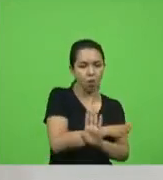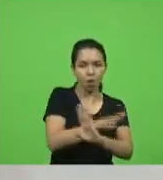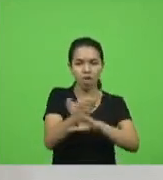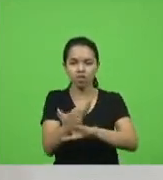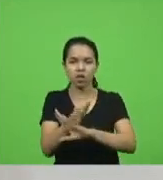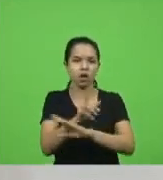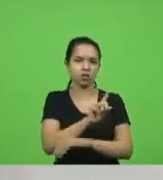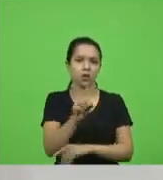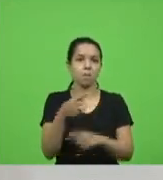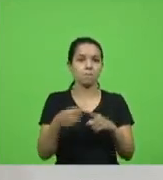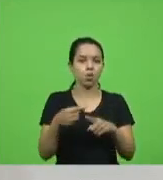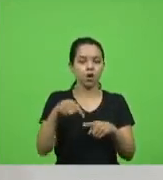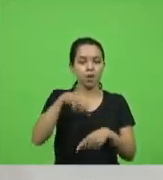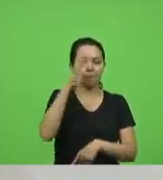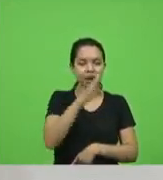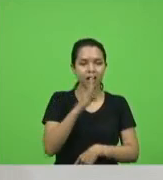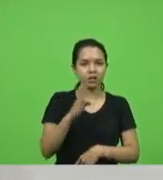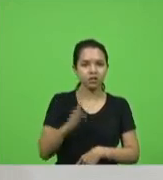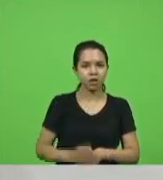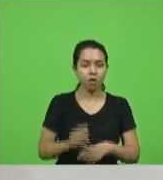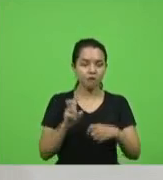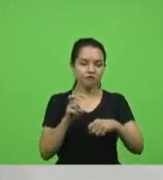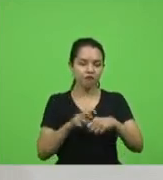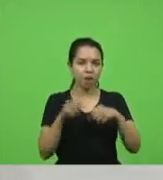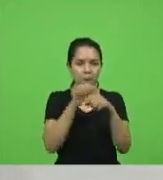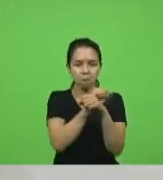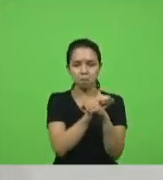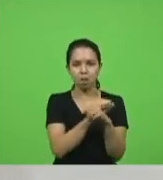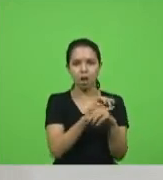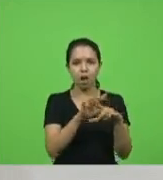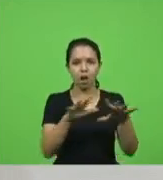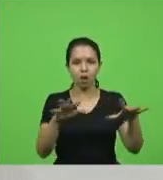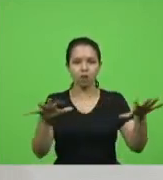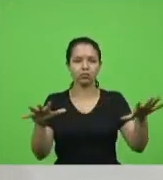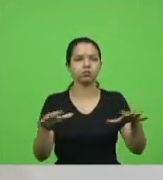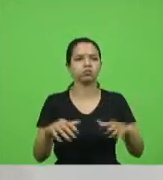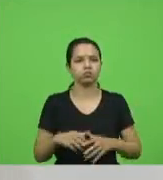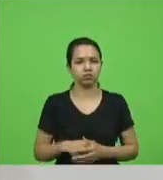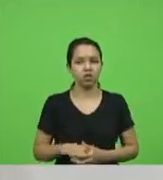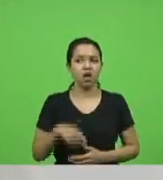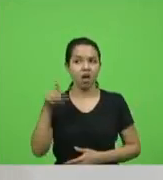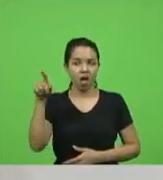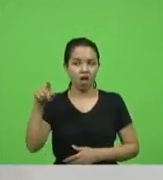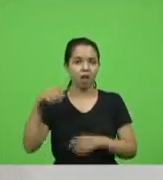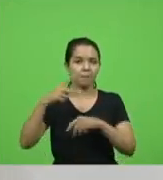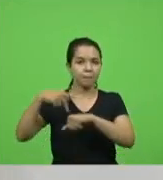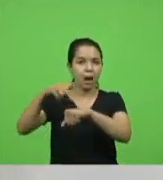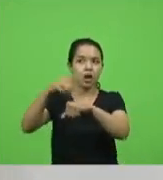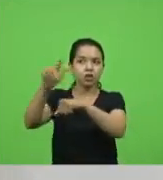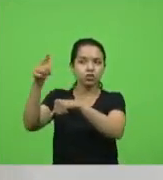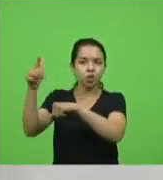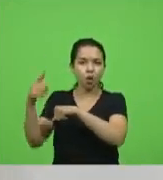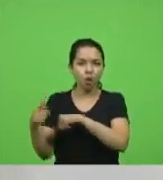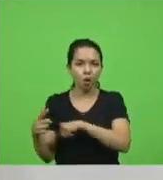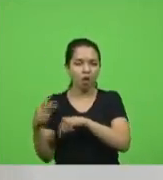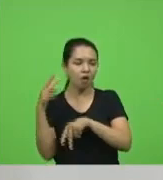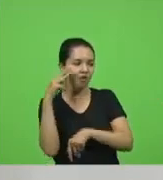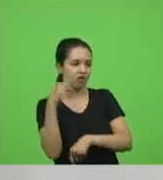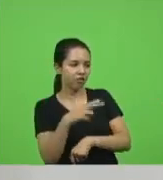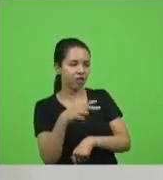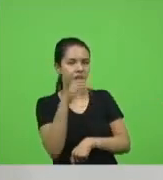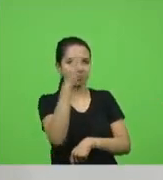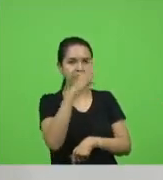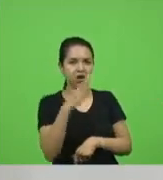descontrolada do vírus é assim que estão vendo o Brasil lá fora nós hoje Santa